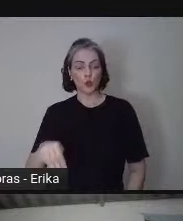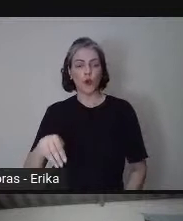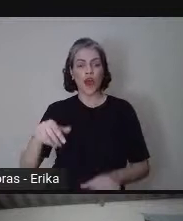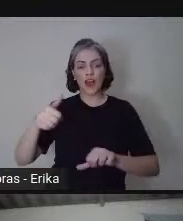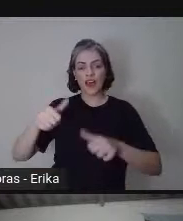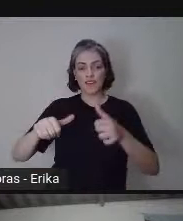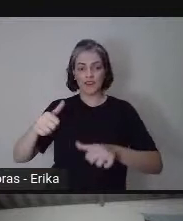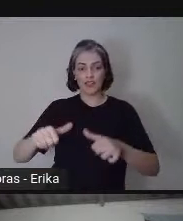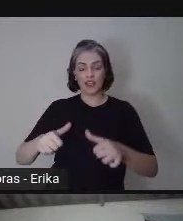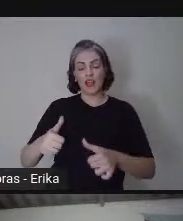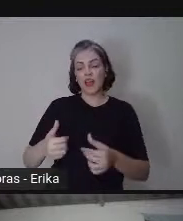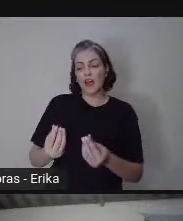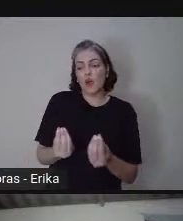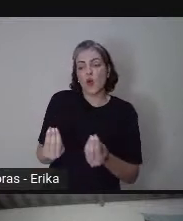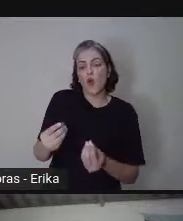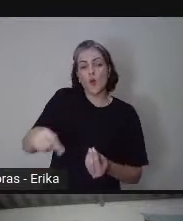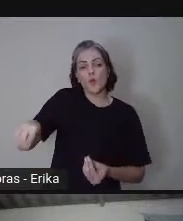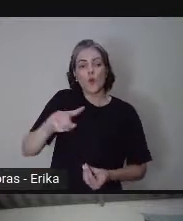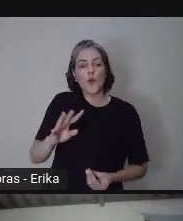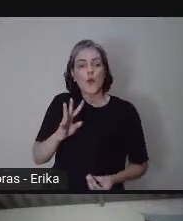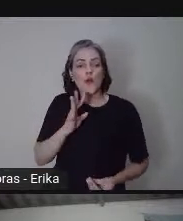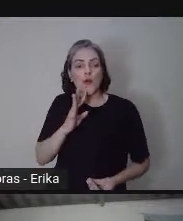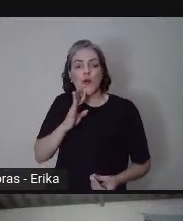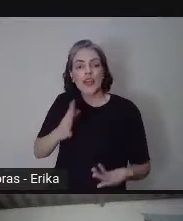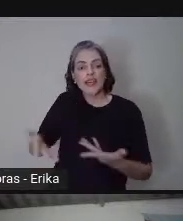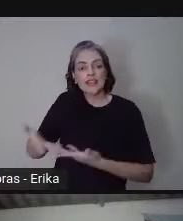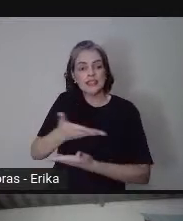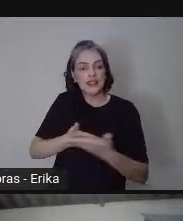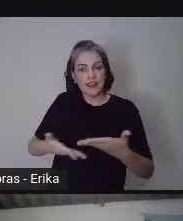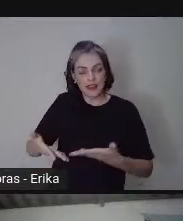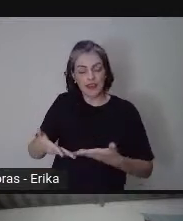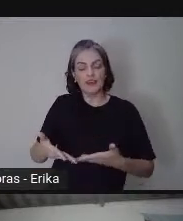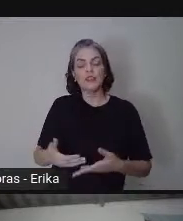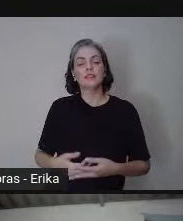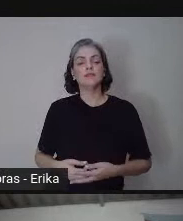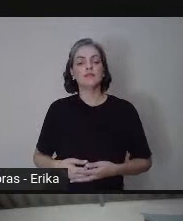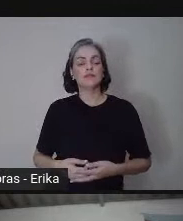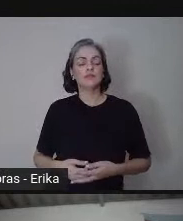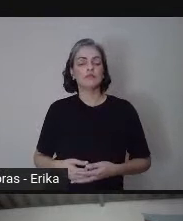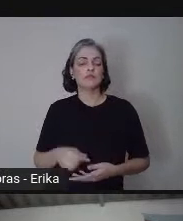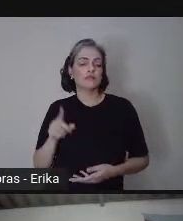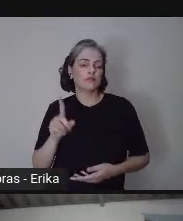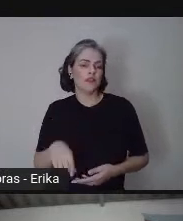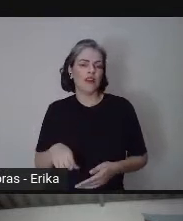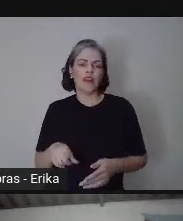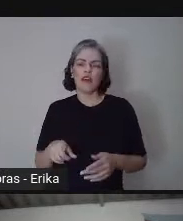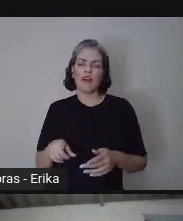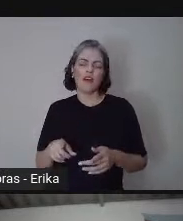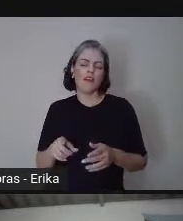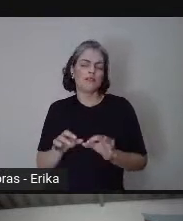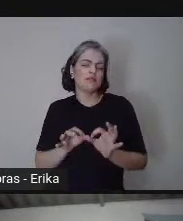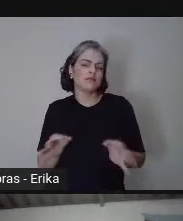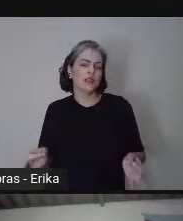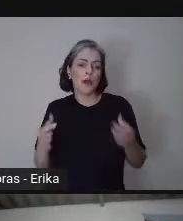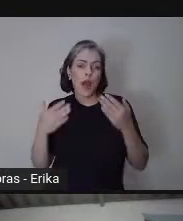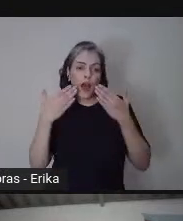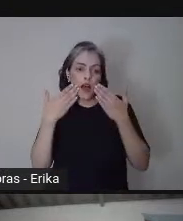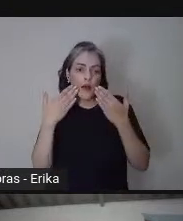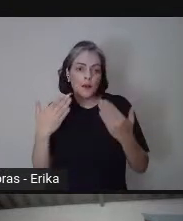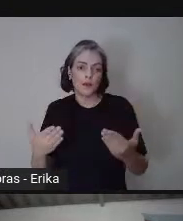Conhecer, que na maior parte das vezes, é só uma apresentação, mas eu considero ela tão